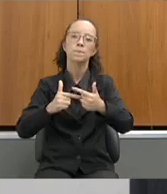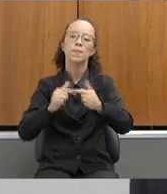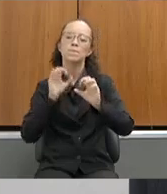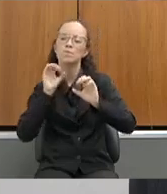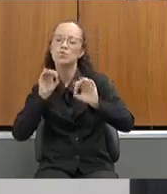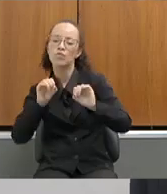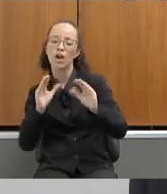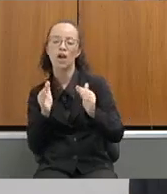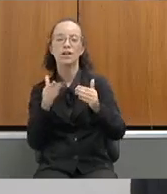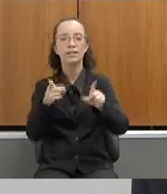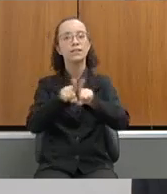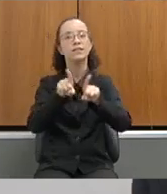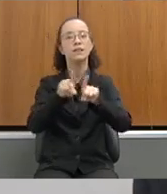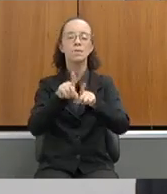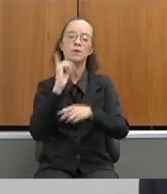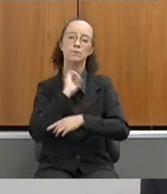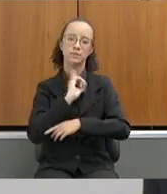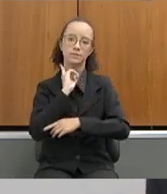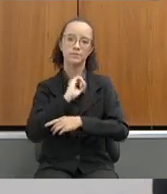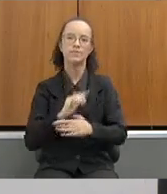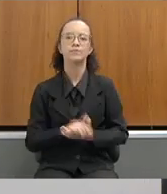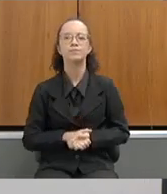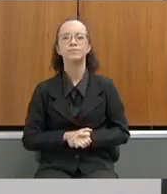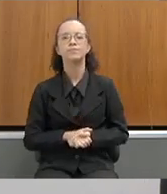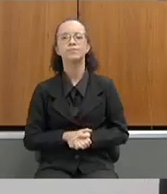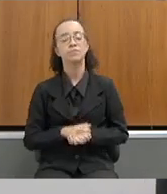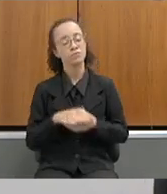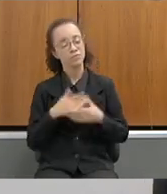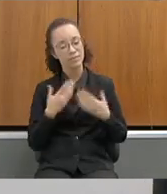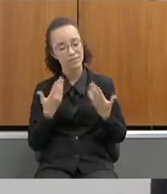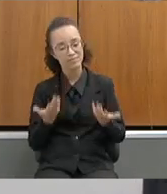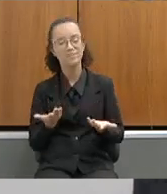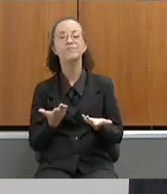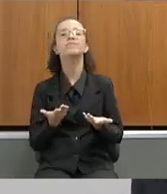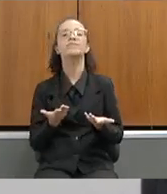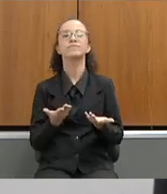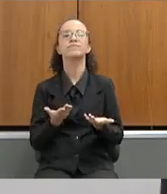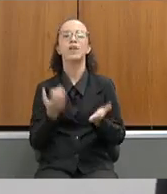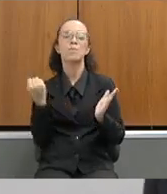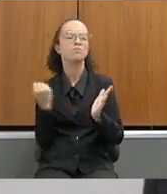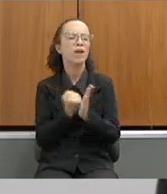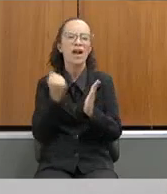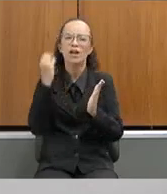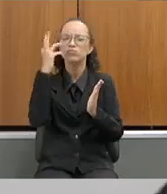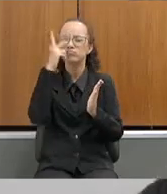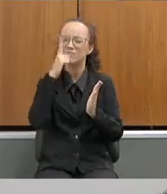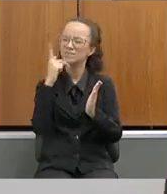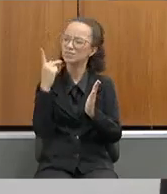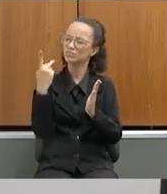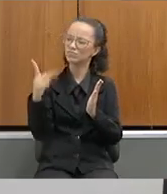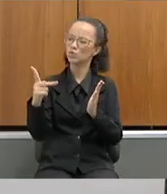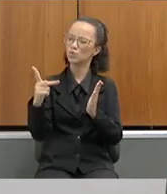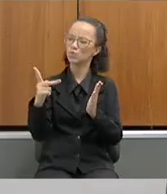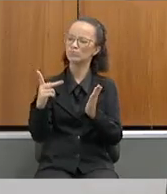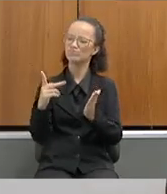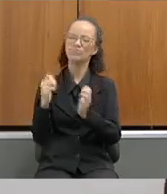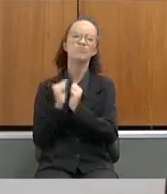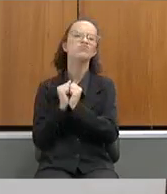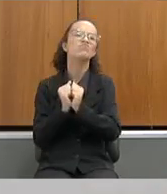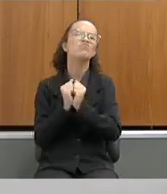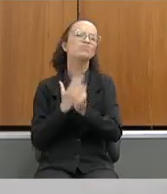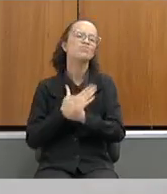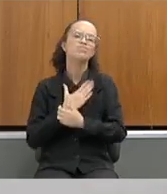educação e para o nosso Estado. É isso, secretário. É uma marca bonita que a Vossa Excelência está passando conosco.